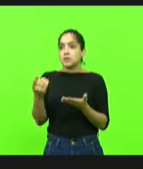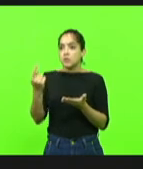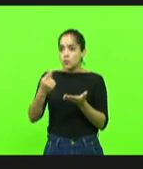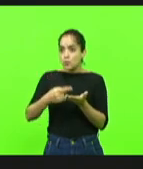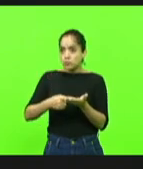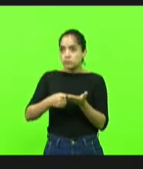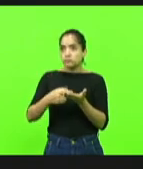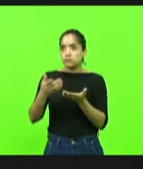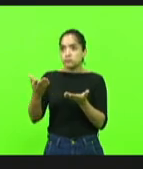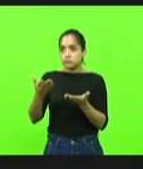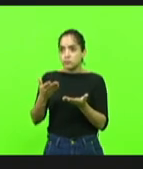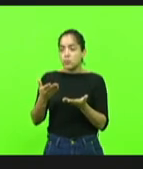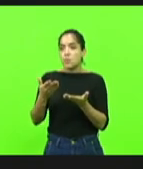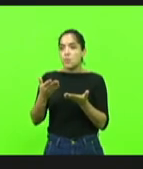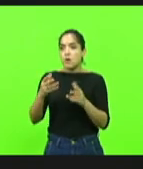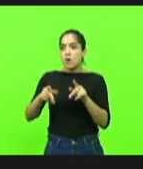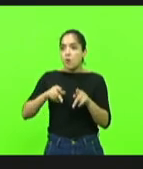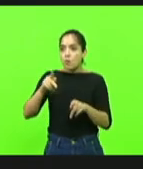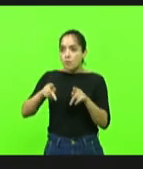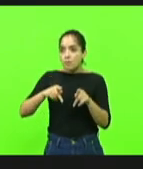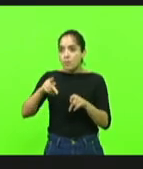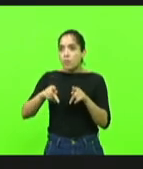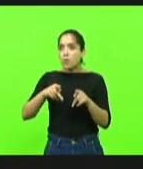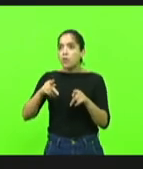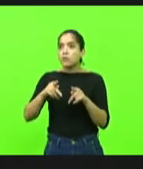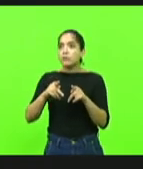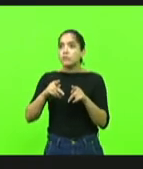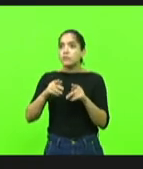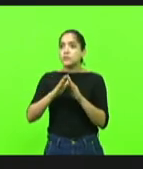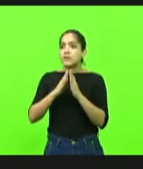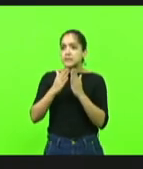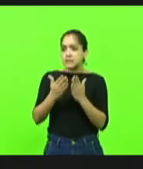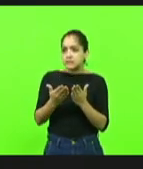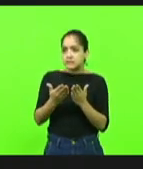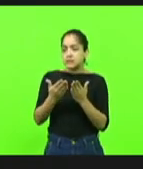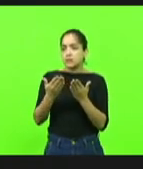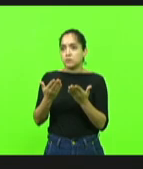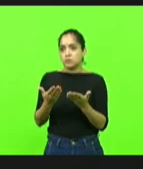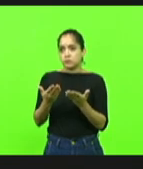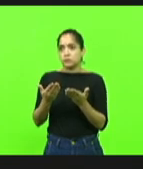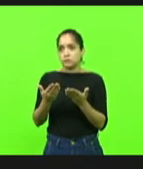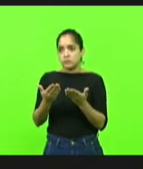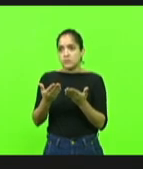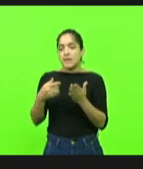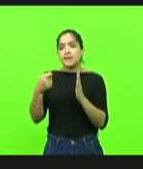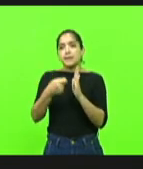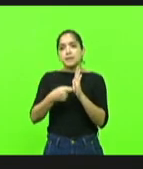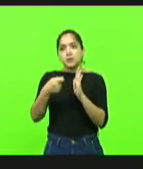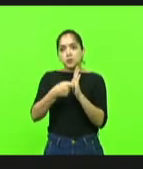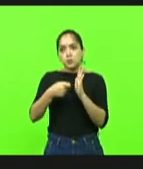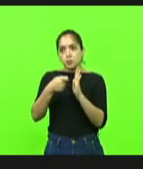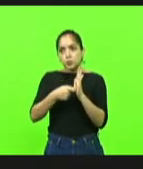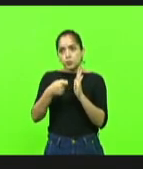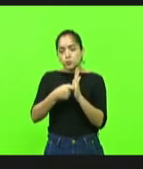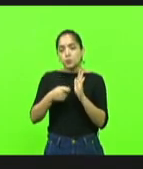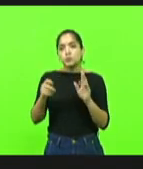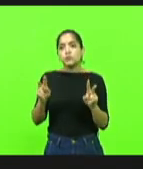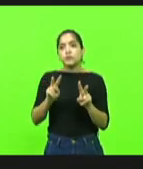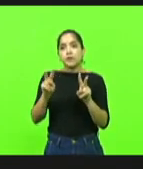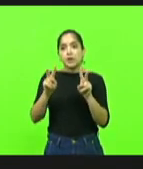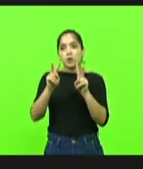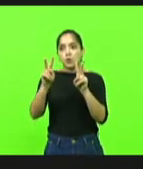cristão de um modo geral, o povo cristão que luta pelos valores e